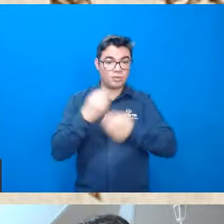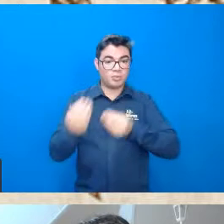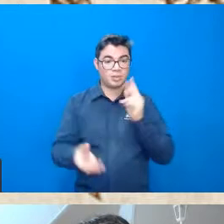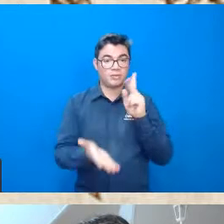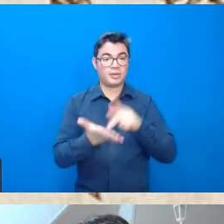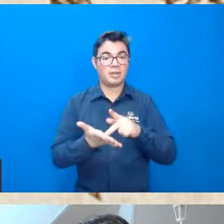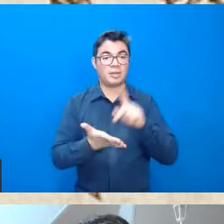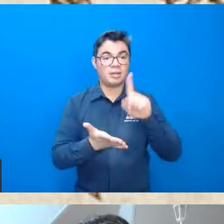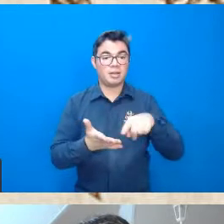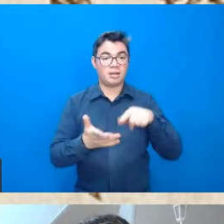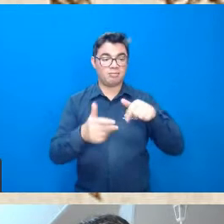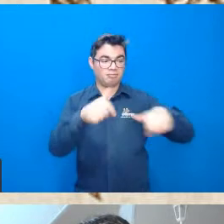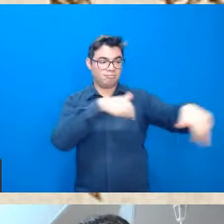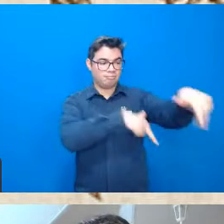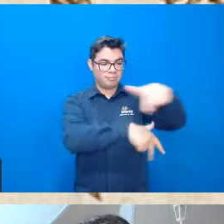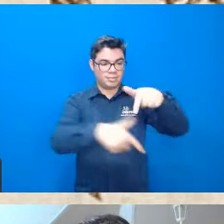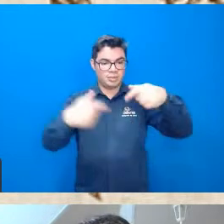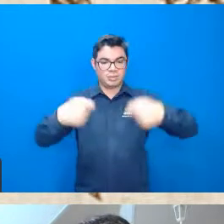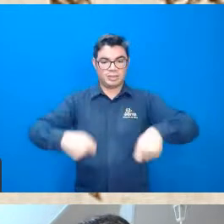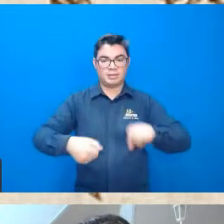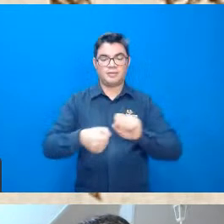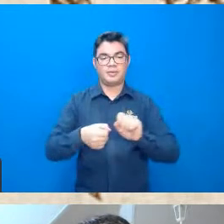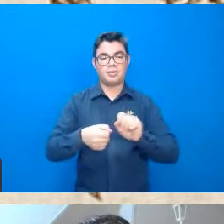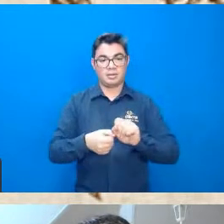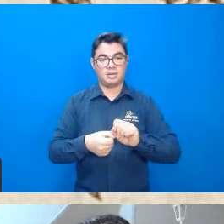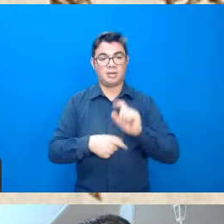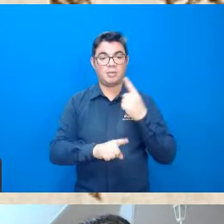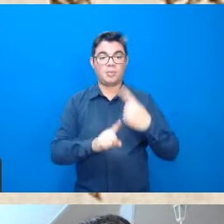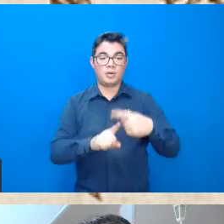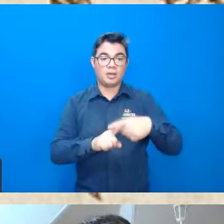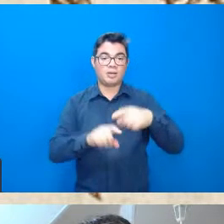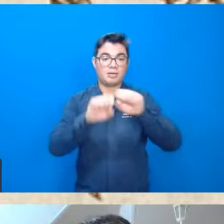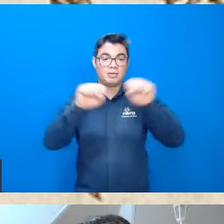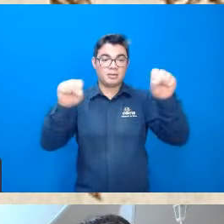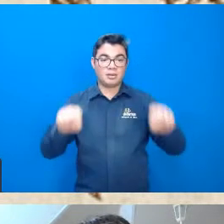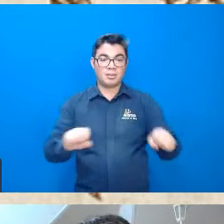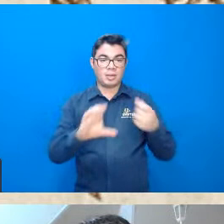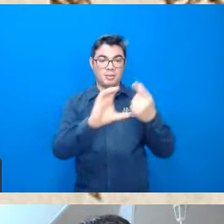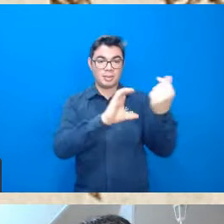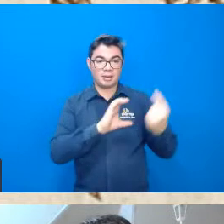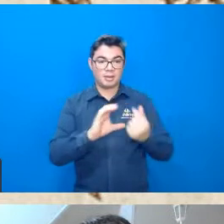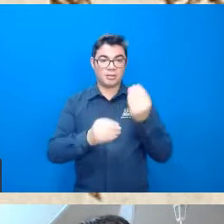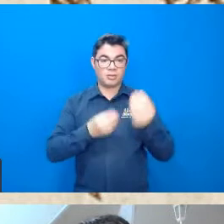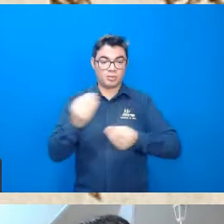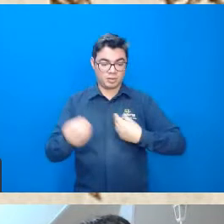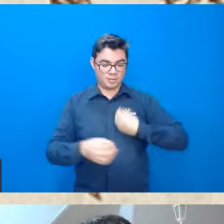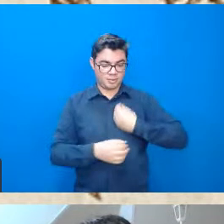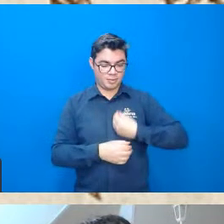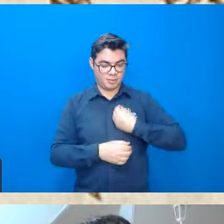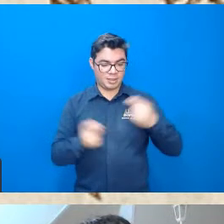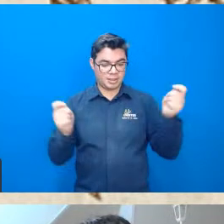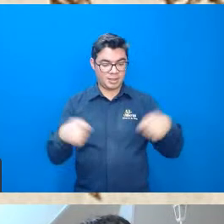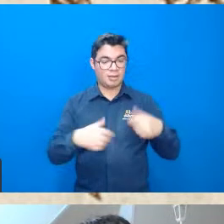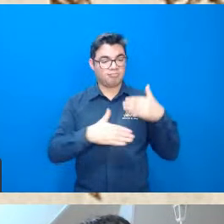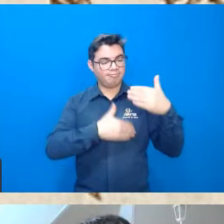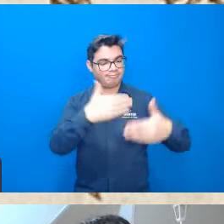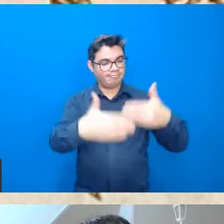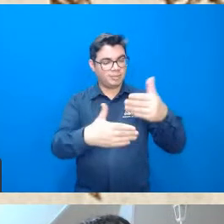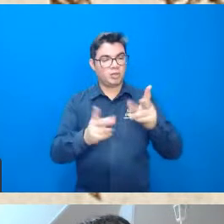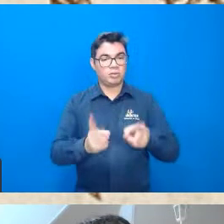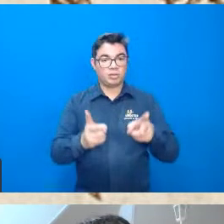a humanidade tem que se fazer porque o sistema capitalista está aí nós não vamos deixar de viver nele nos próximos anos talvez